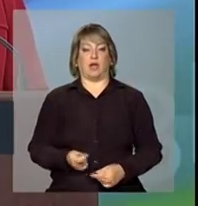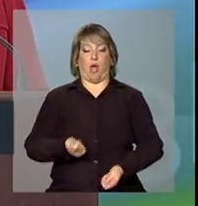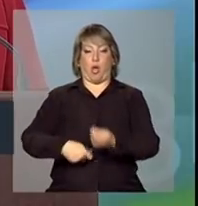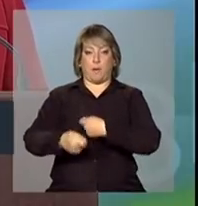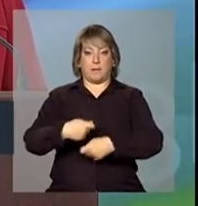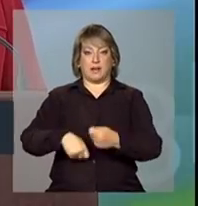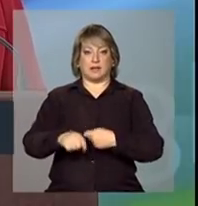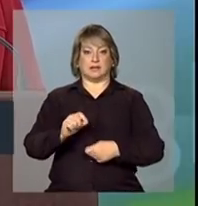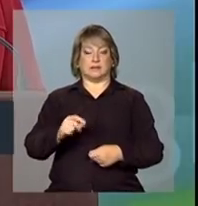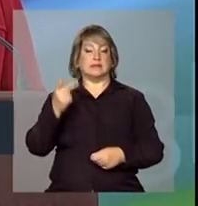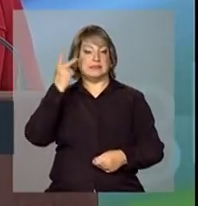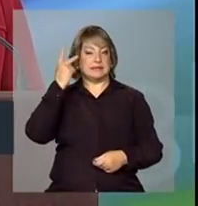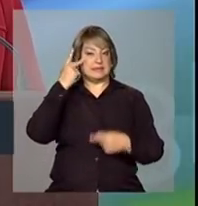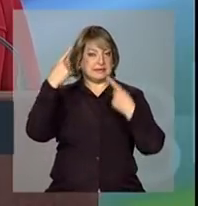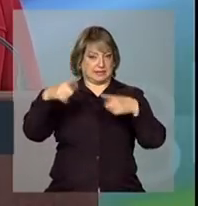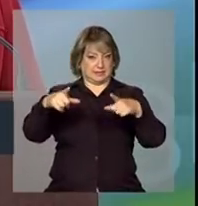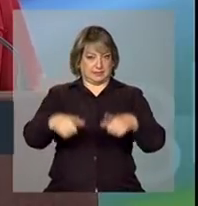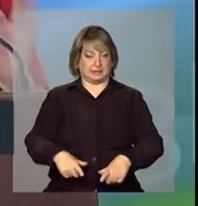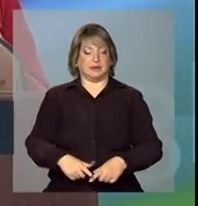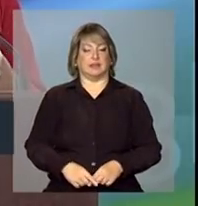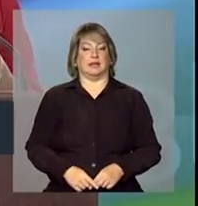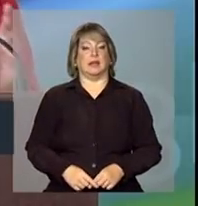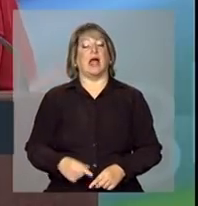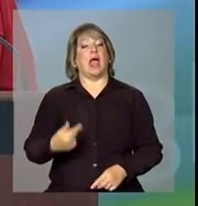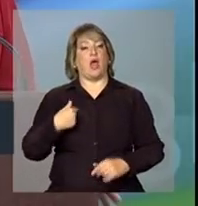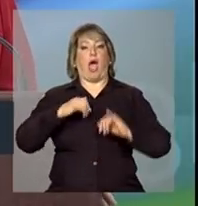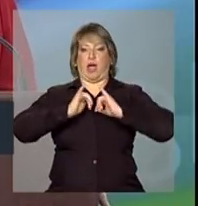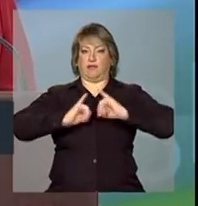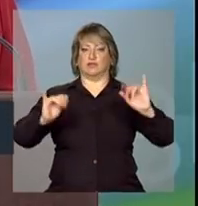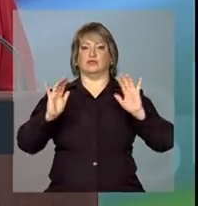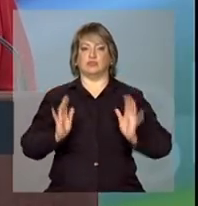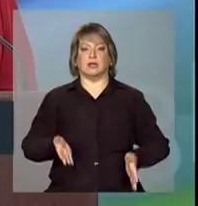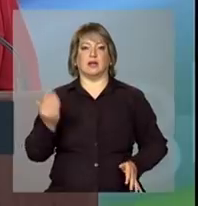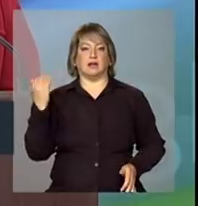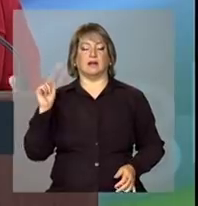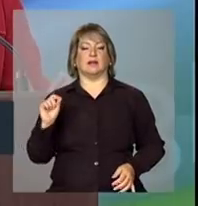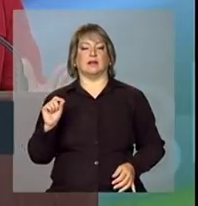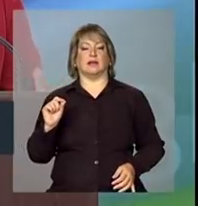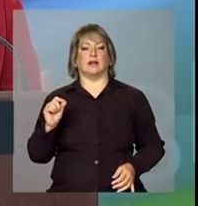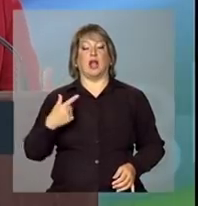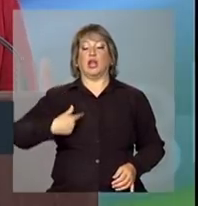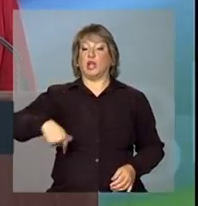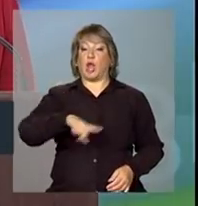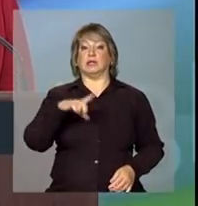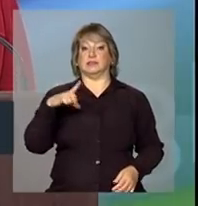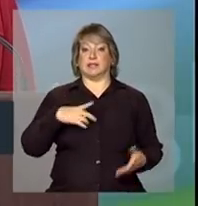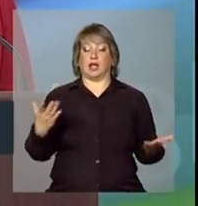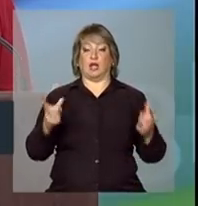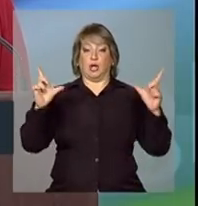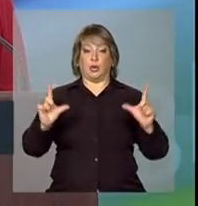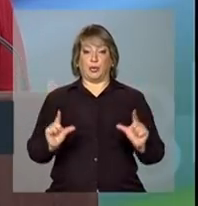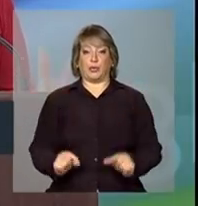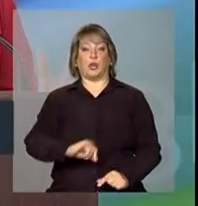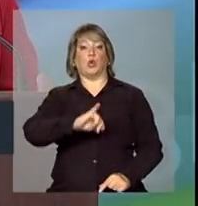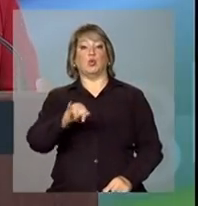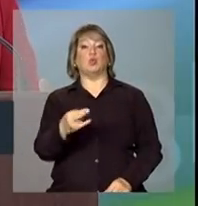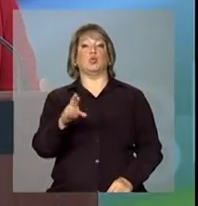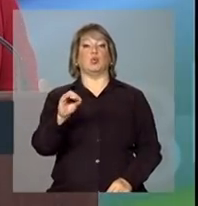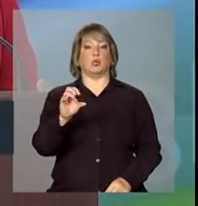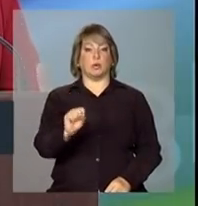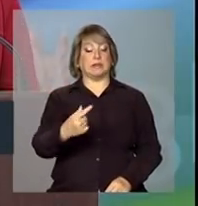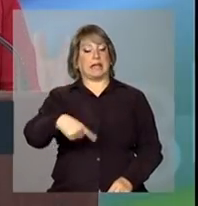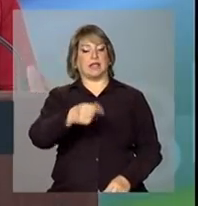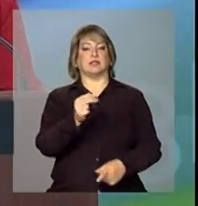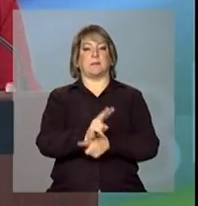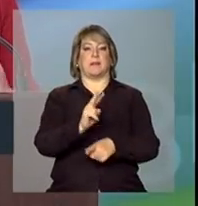Comerciais do Estado de São Paulo. eu fiz um anúncio que foi que nós estamos reduzindo os juros desses